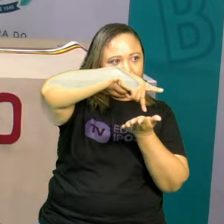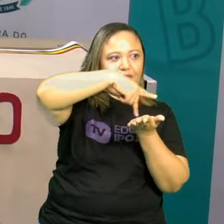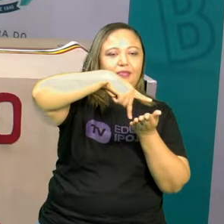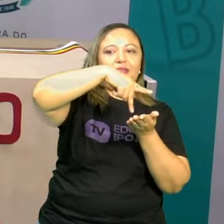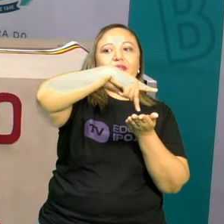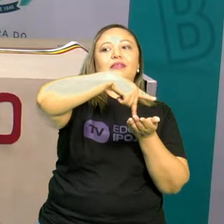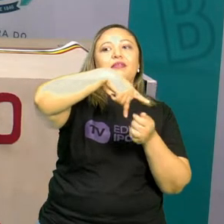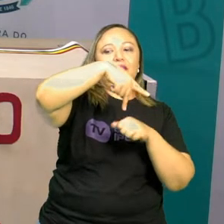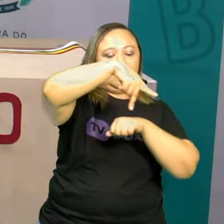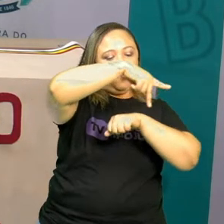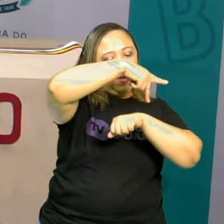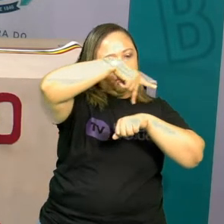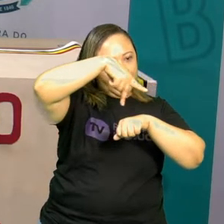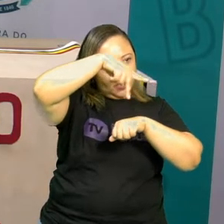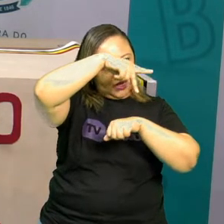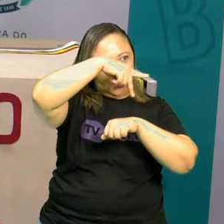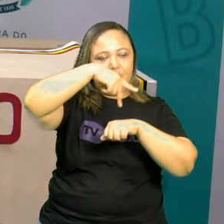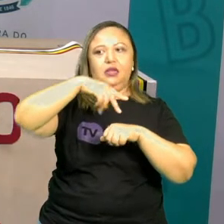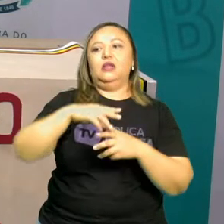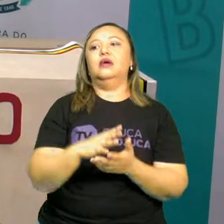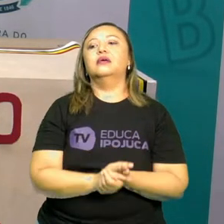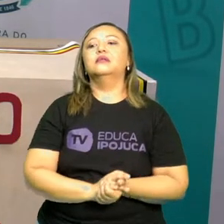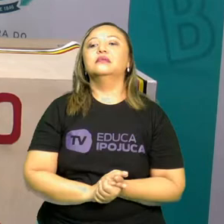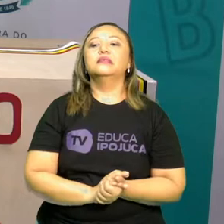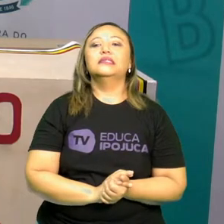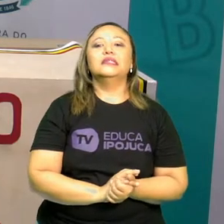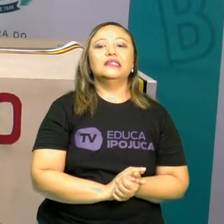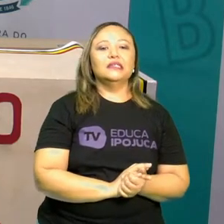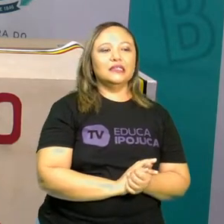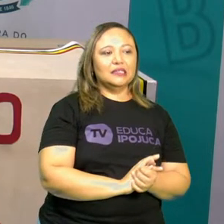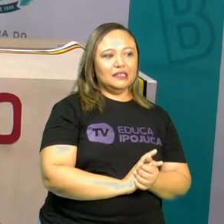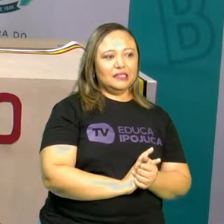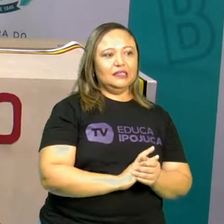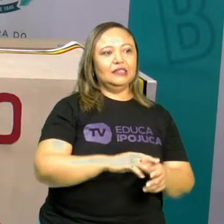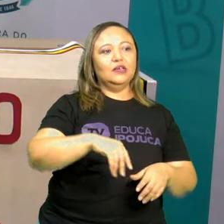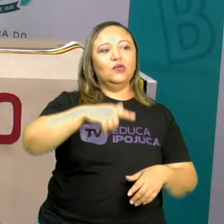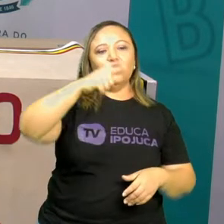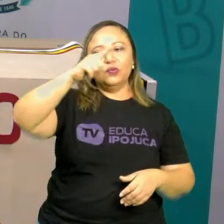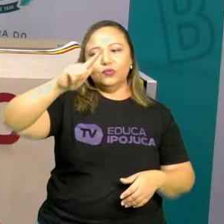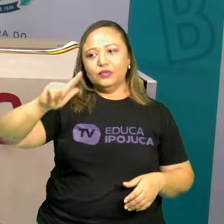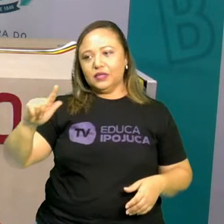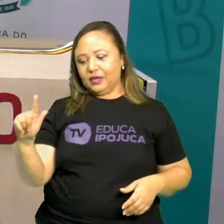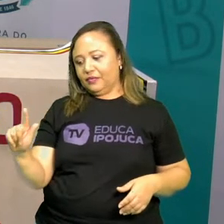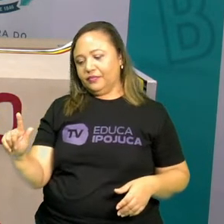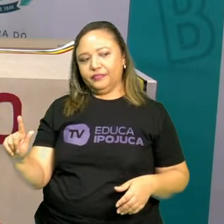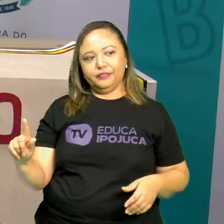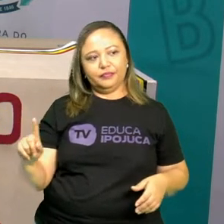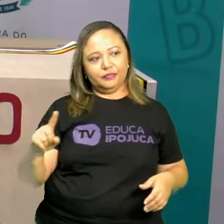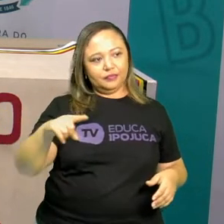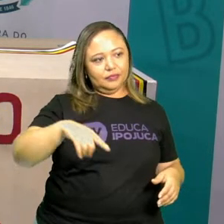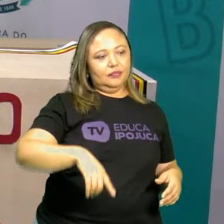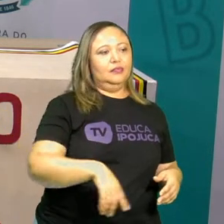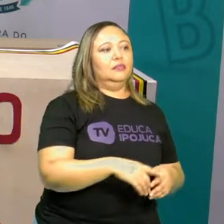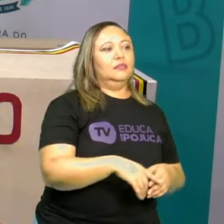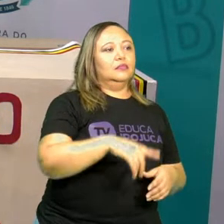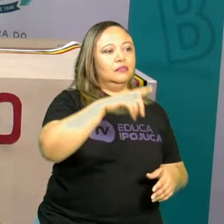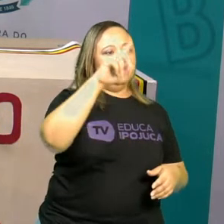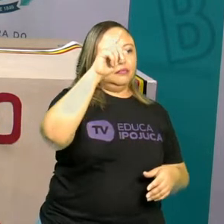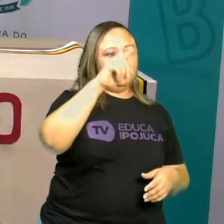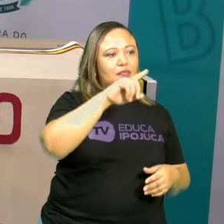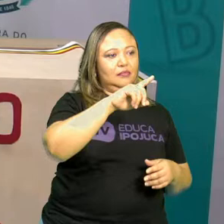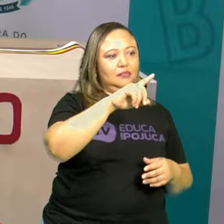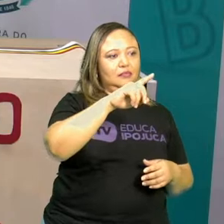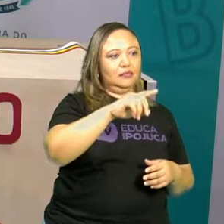ó. E imita uma bailarina. Vamos ver mais o que o mestre mandou fazer. Ó.